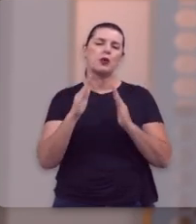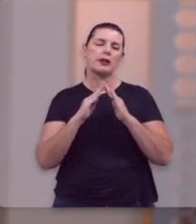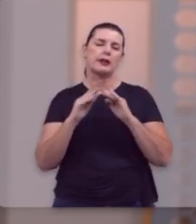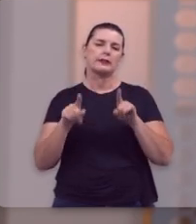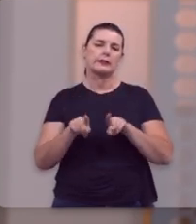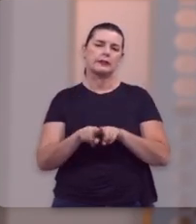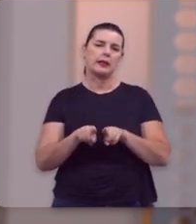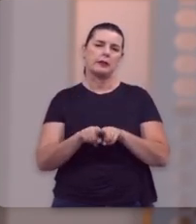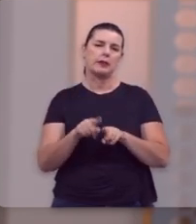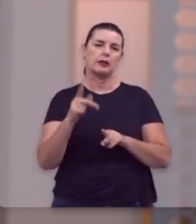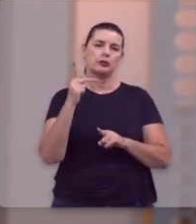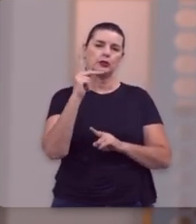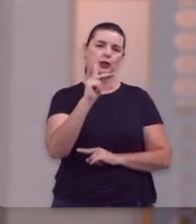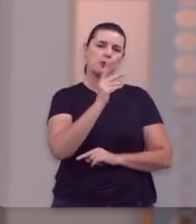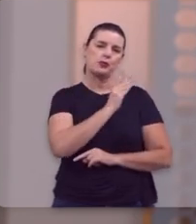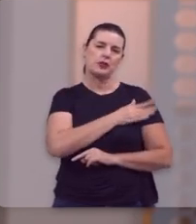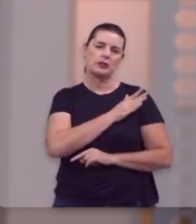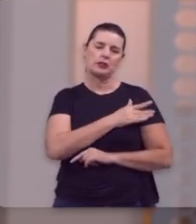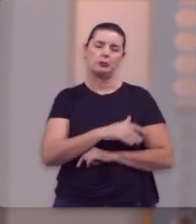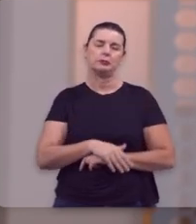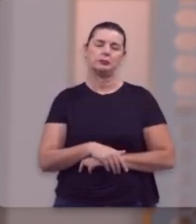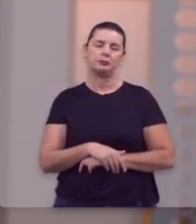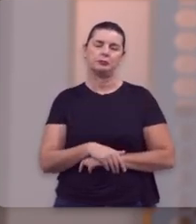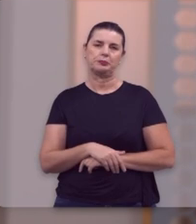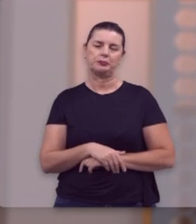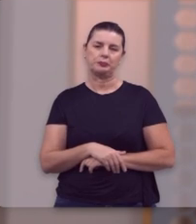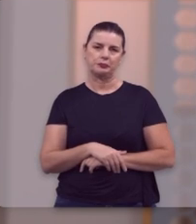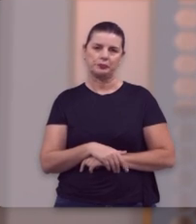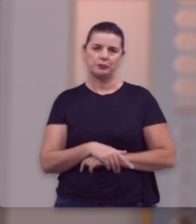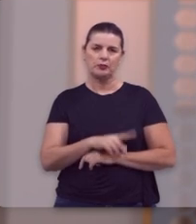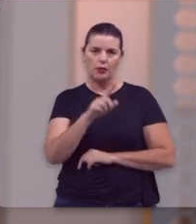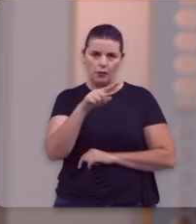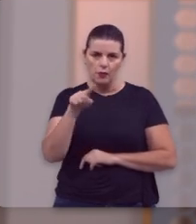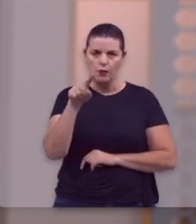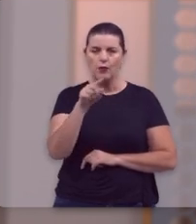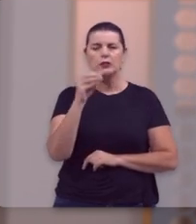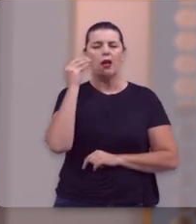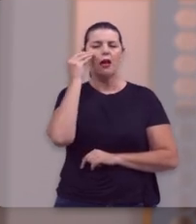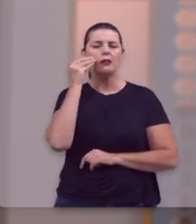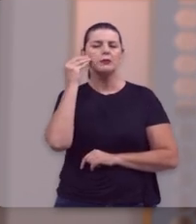lá na sua casa, aí no seu coração.